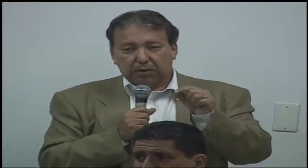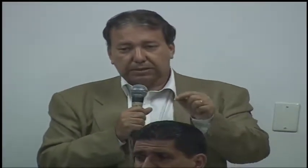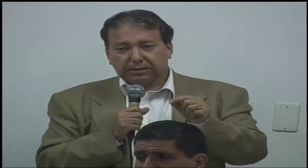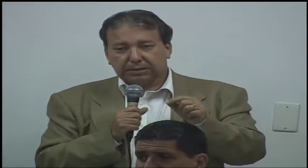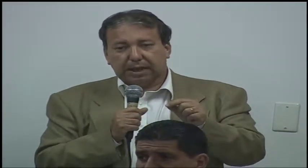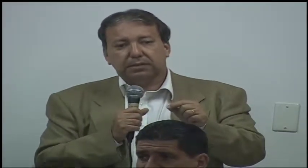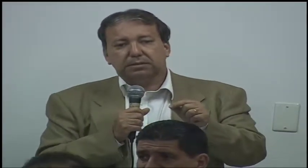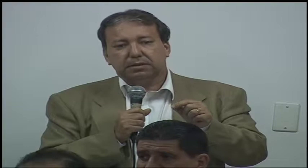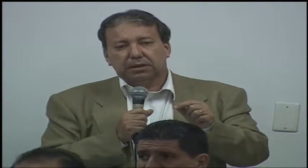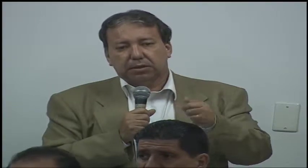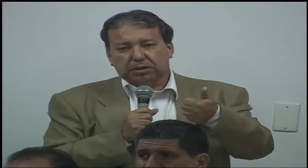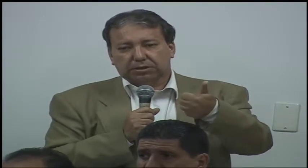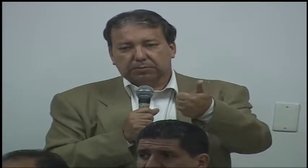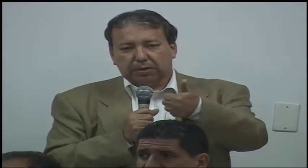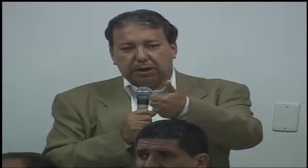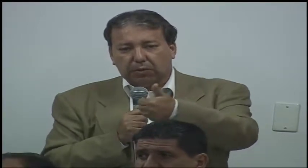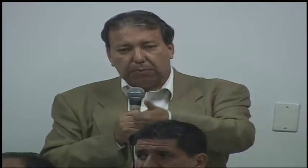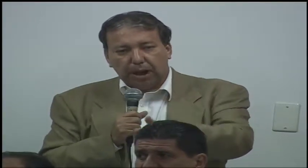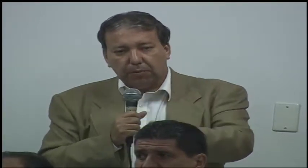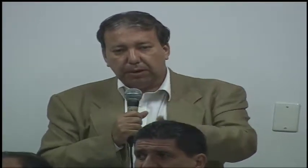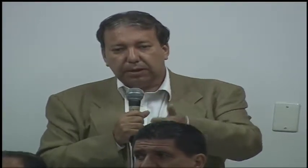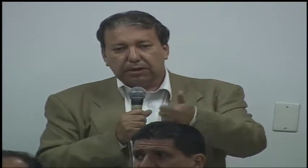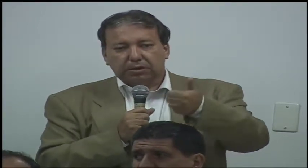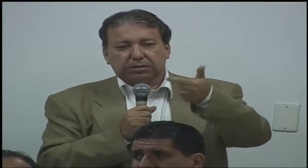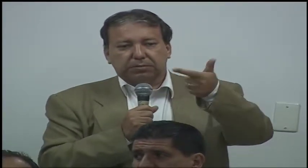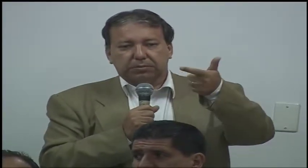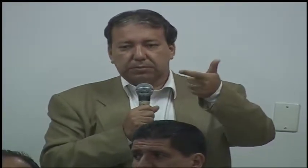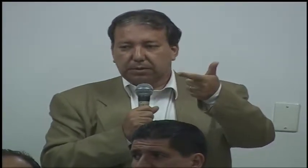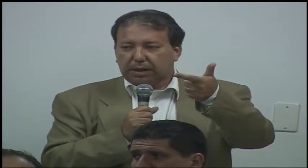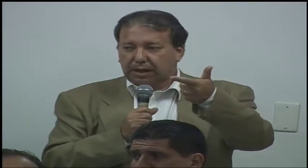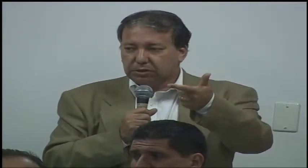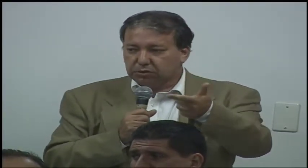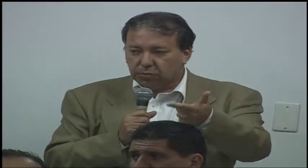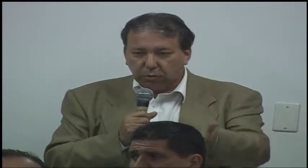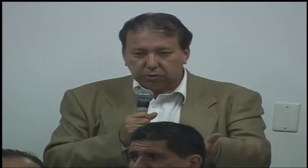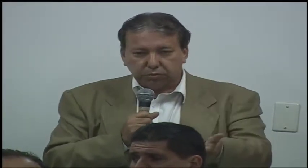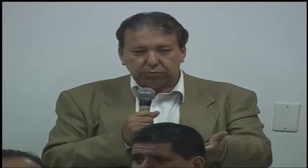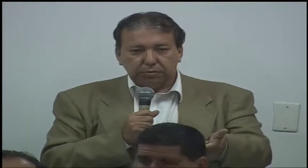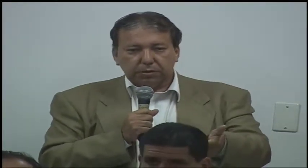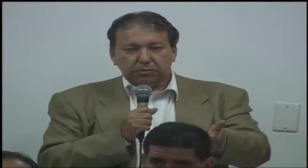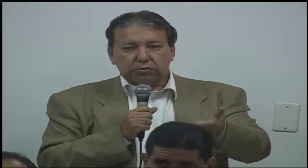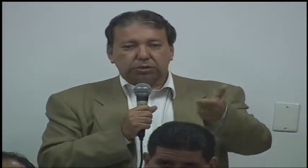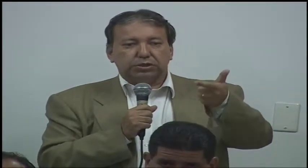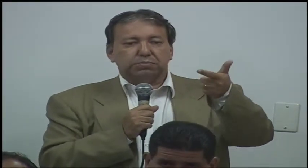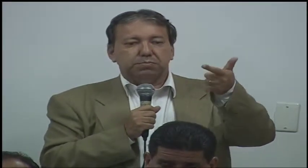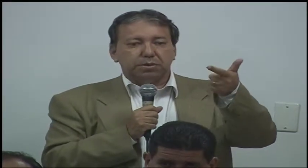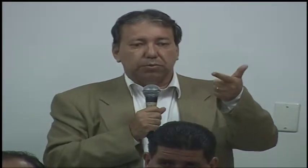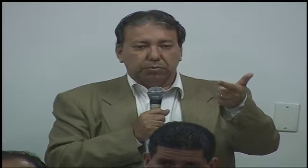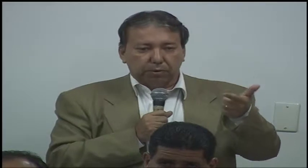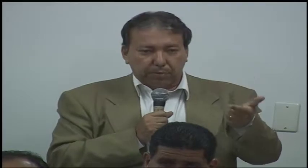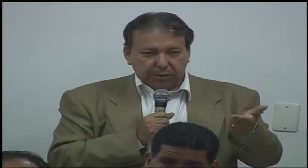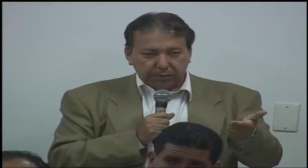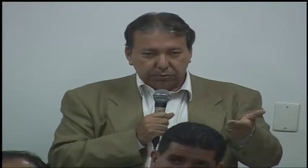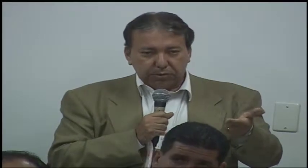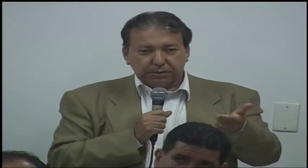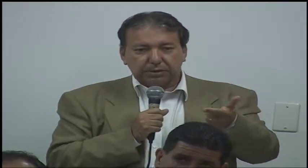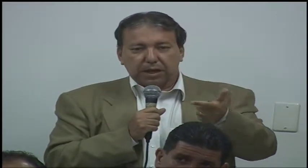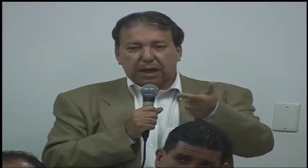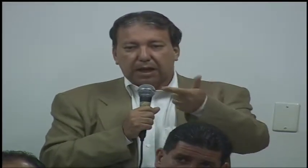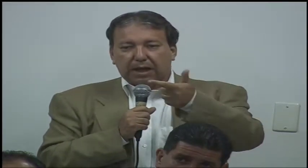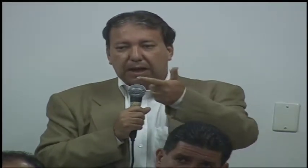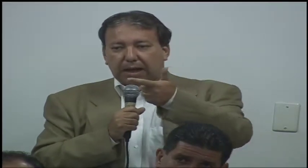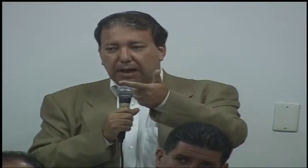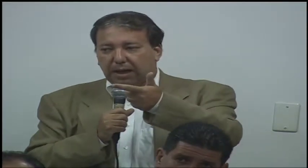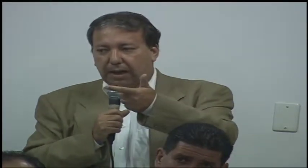Então, nossa cidade. A agropalma, nós temos a Ginomoto, 2 mil colaboradores,